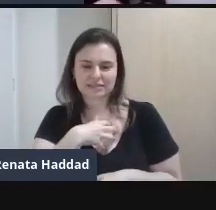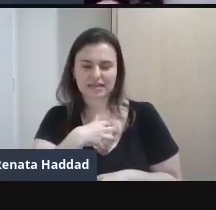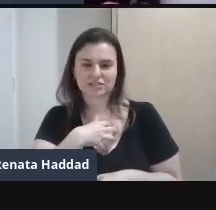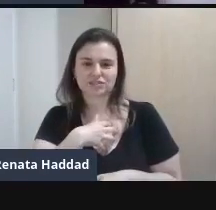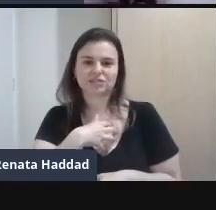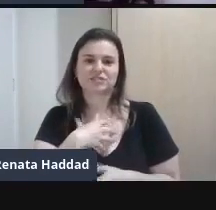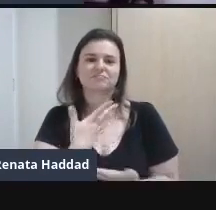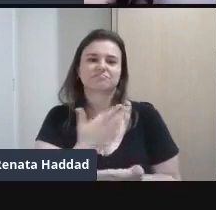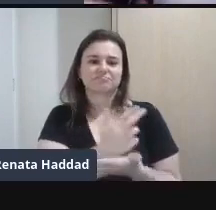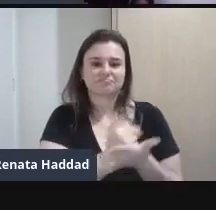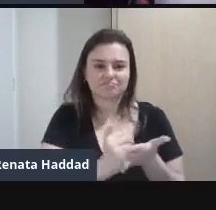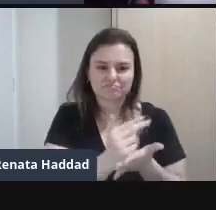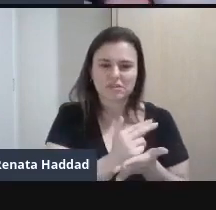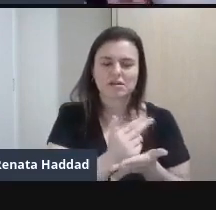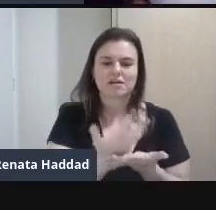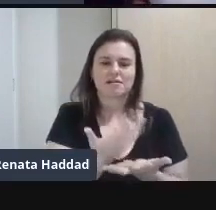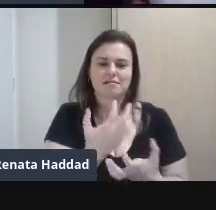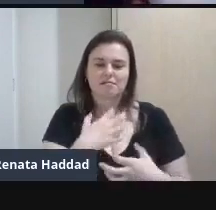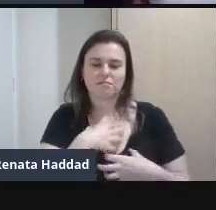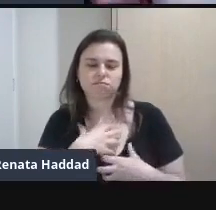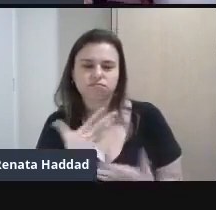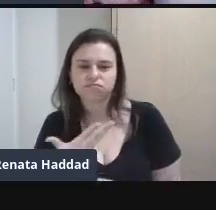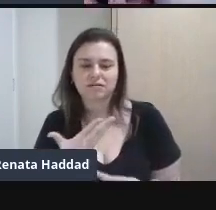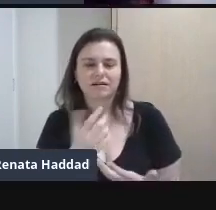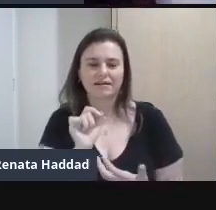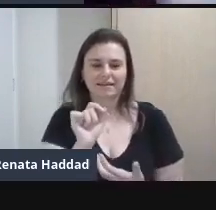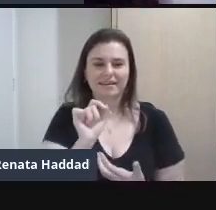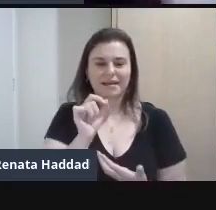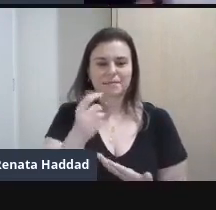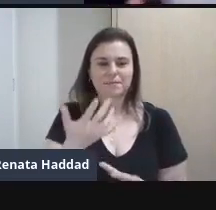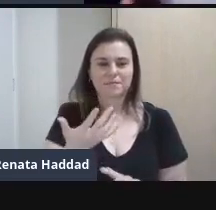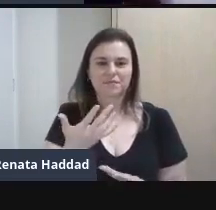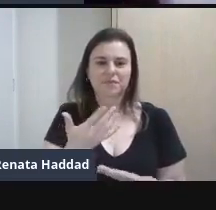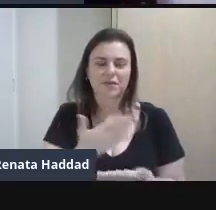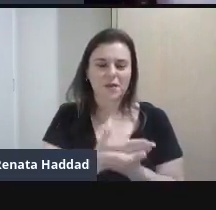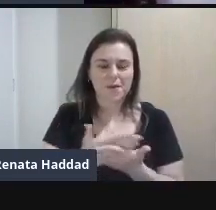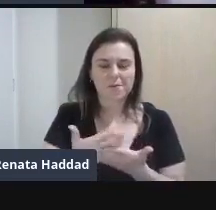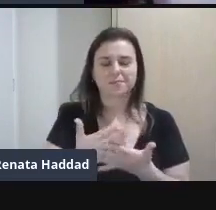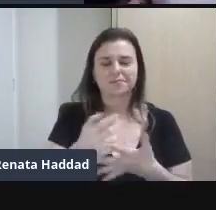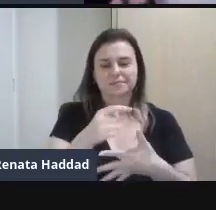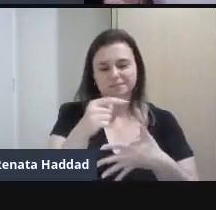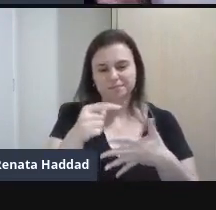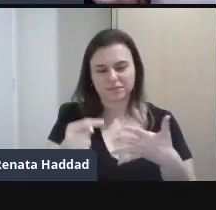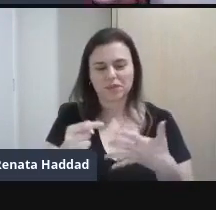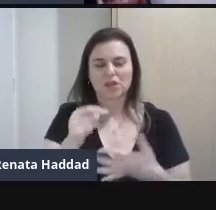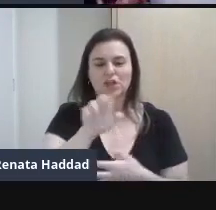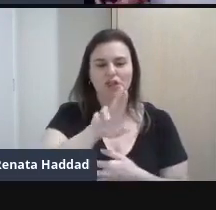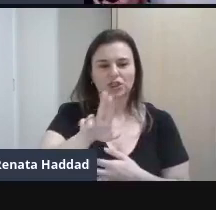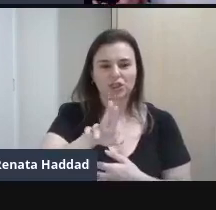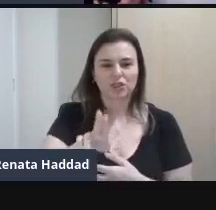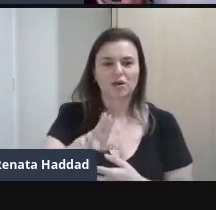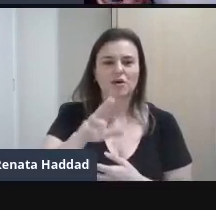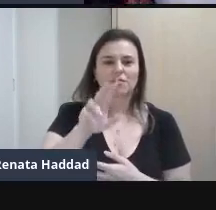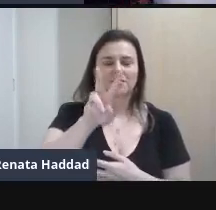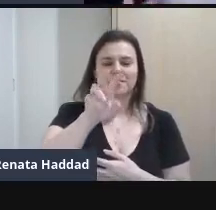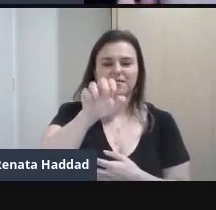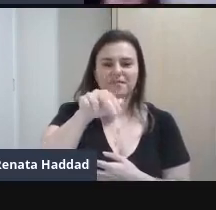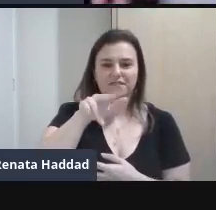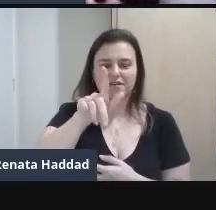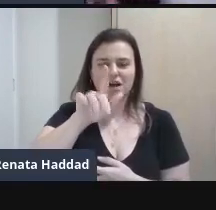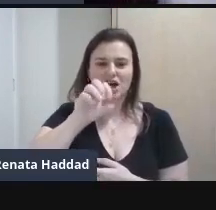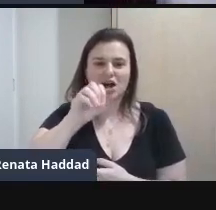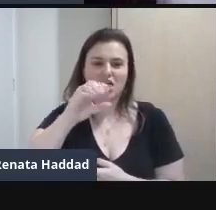Do artista O movimento Do artista Que vem, né gente? De Claude Monet Que vem de Van Gogh Que vem de Juan